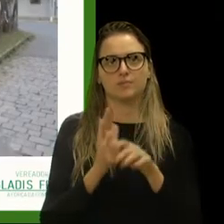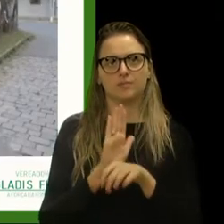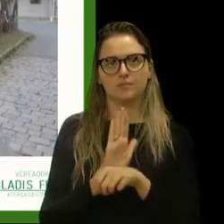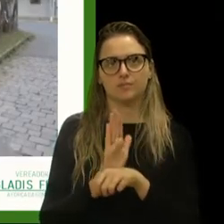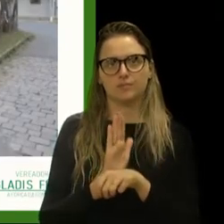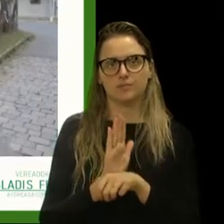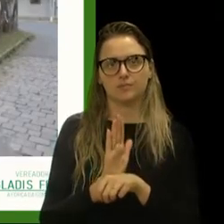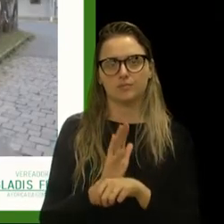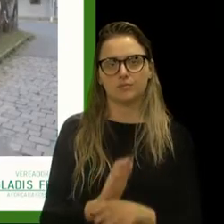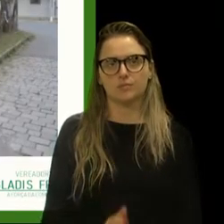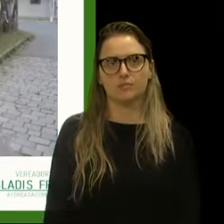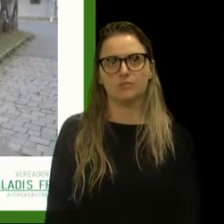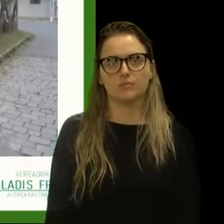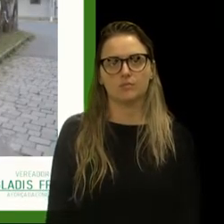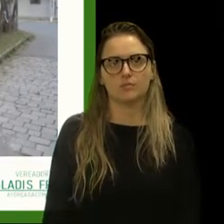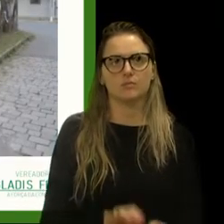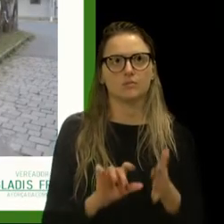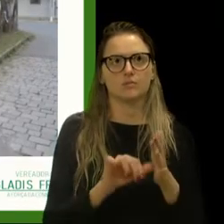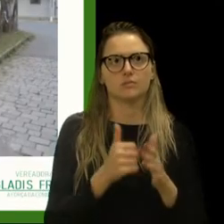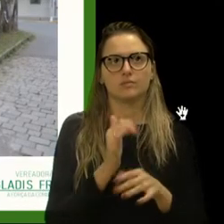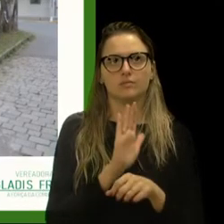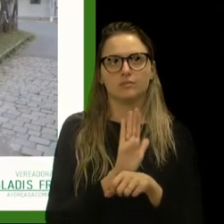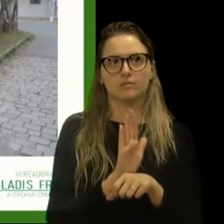o primeiro vídeo.